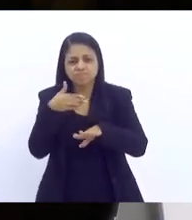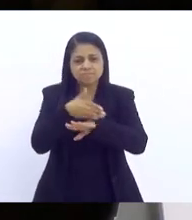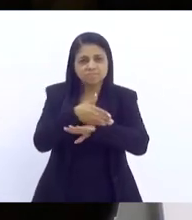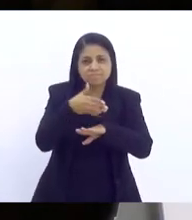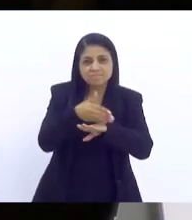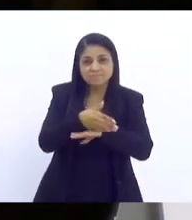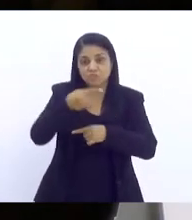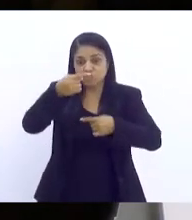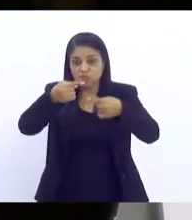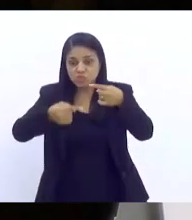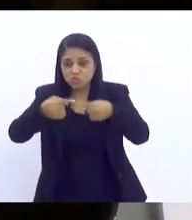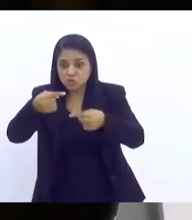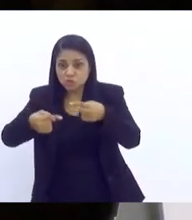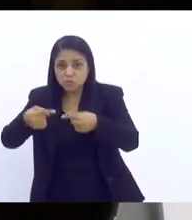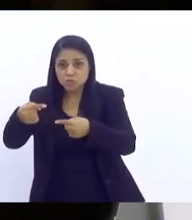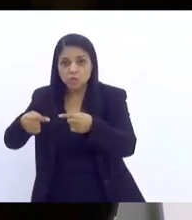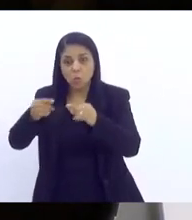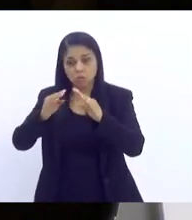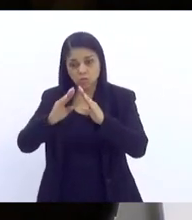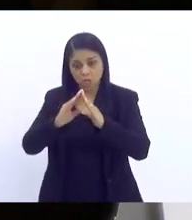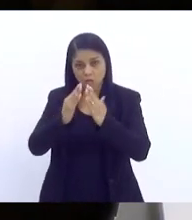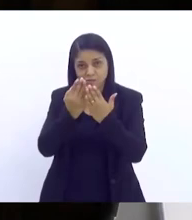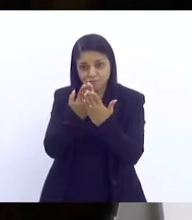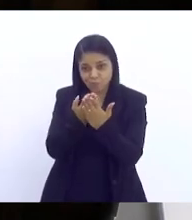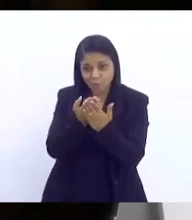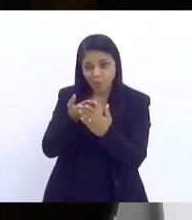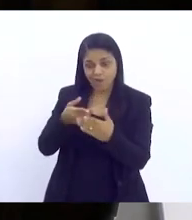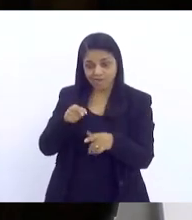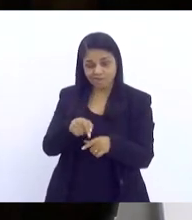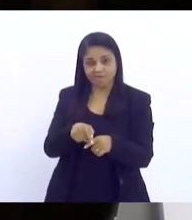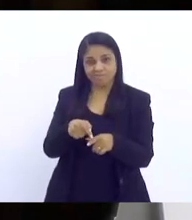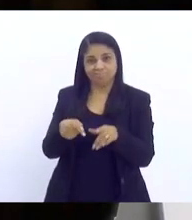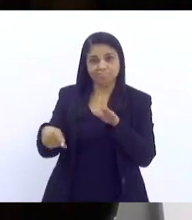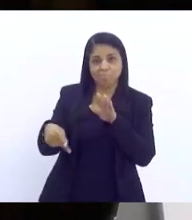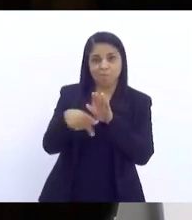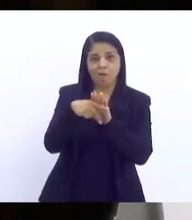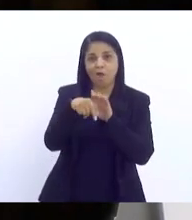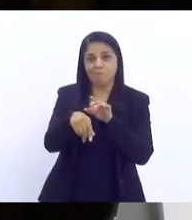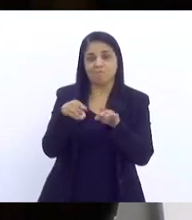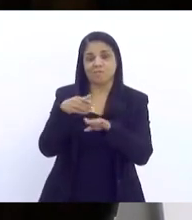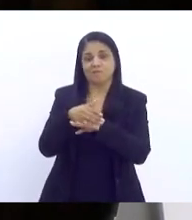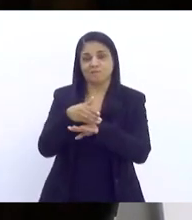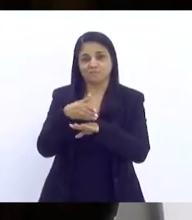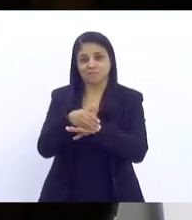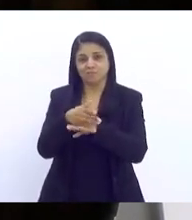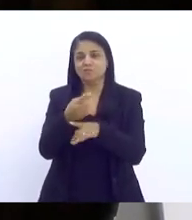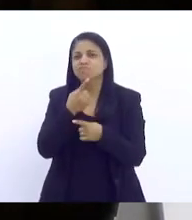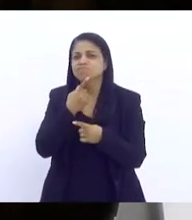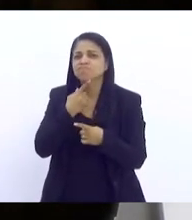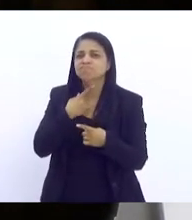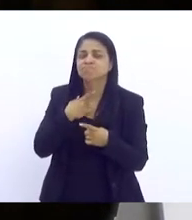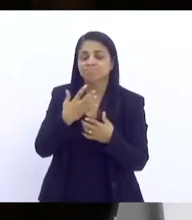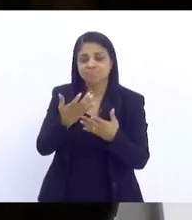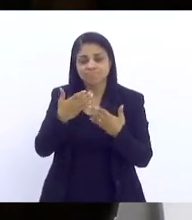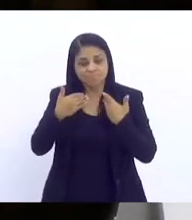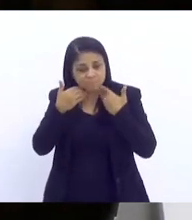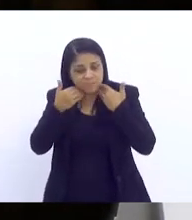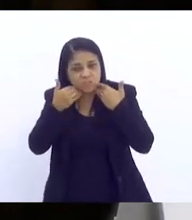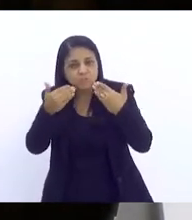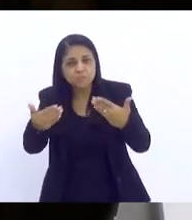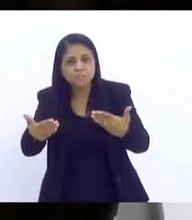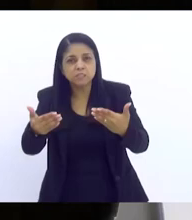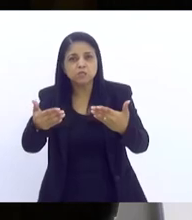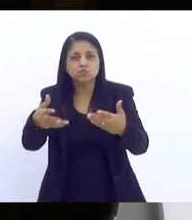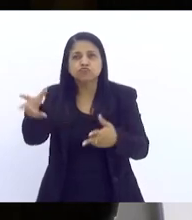discussão das escolas que eles estão participando. O que eles desejam em relação aos espaços de expressão, de